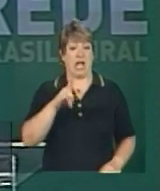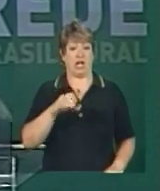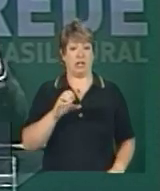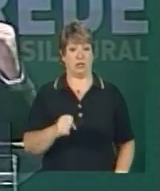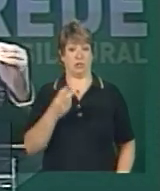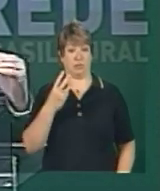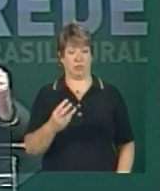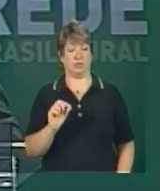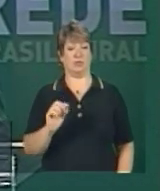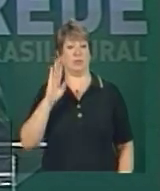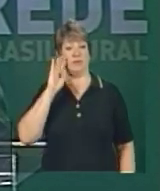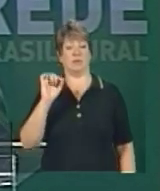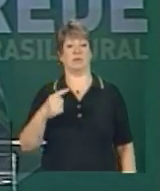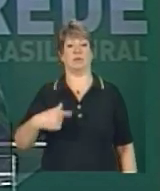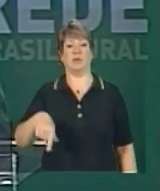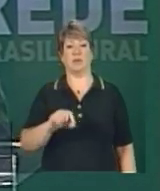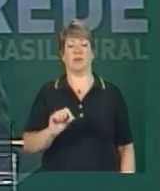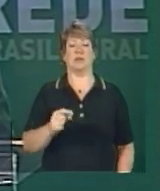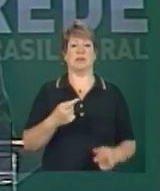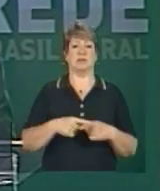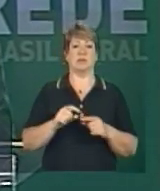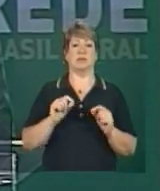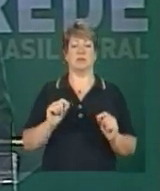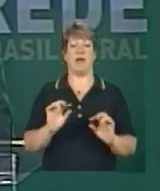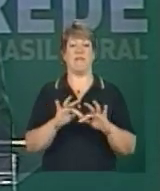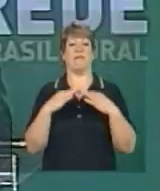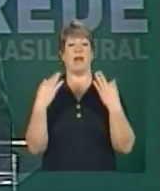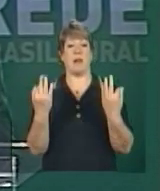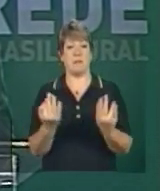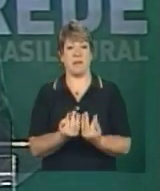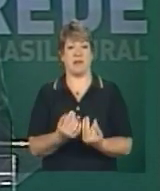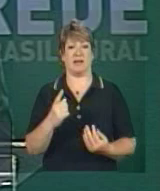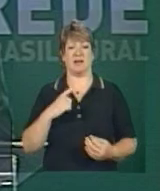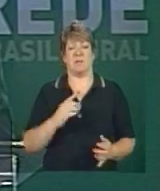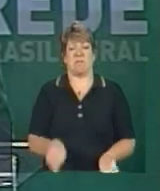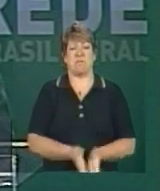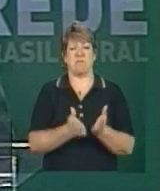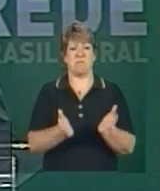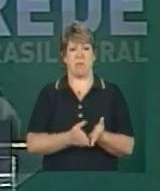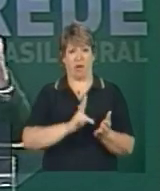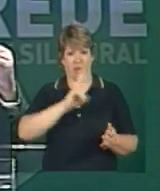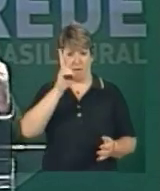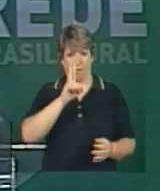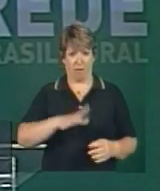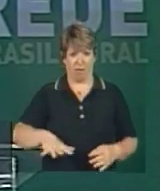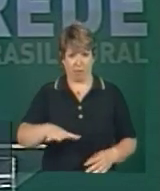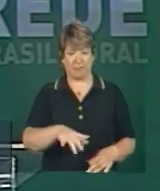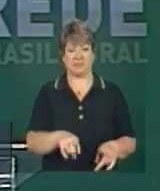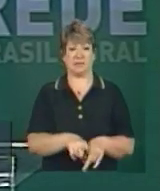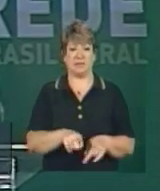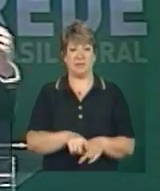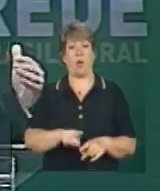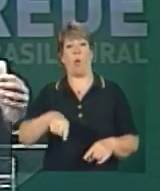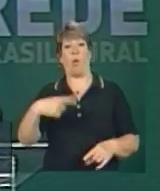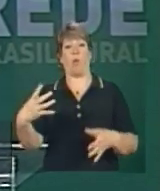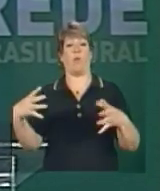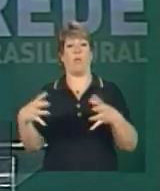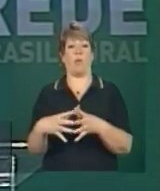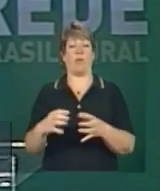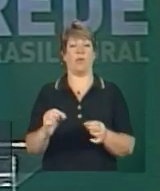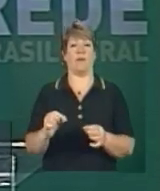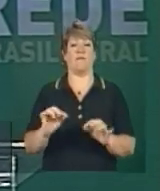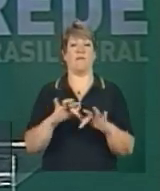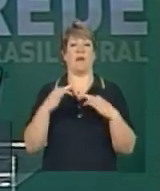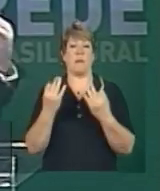Naquele eixo da situação das famílias que estão na faixa de extrema pobreza, daquele eixo das famílias que estão em transição ao